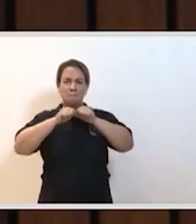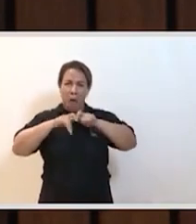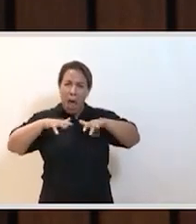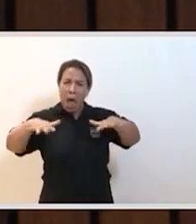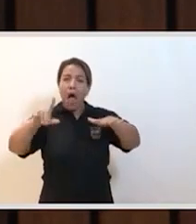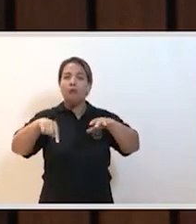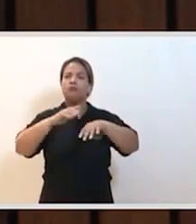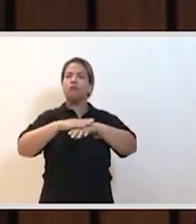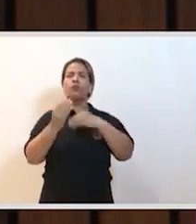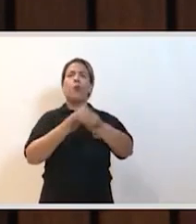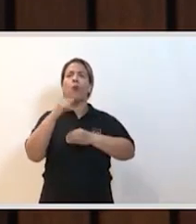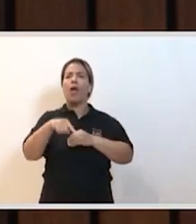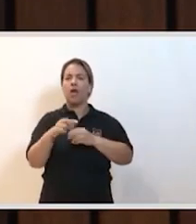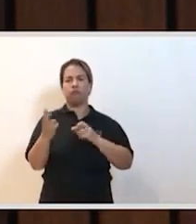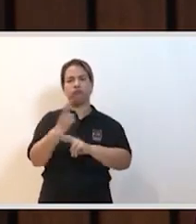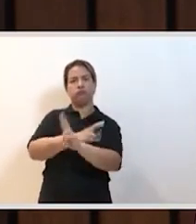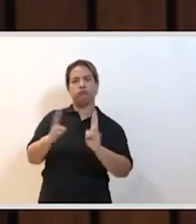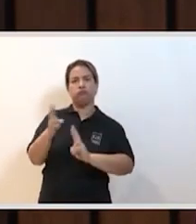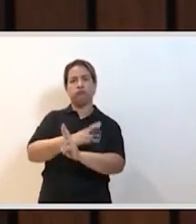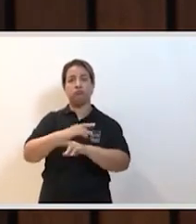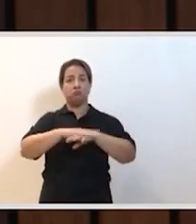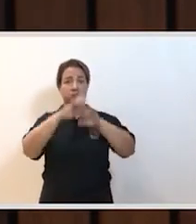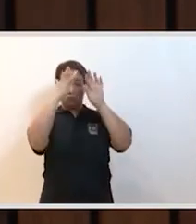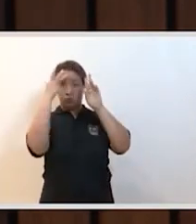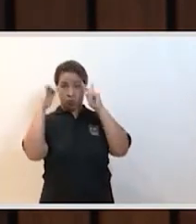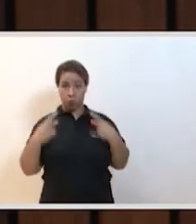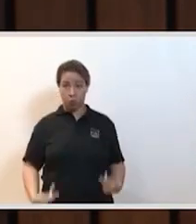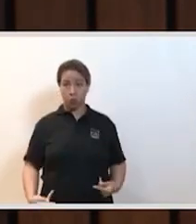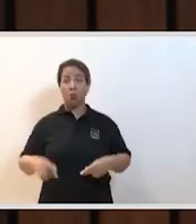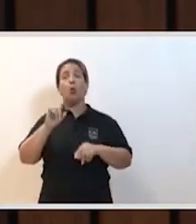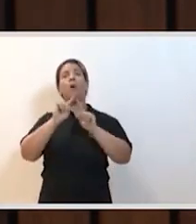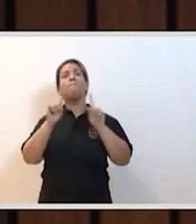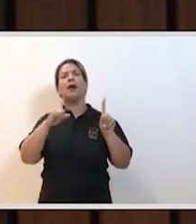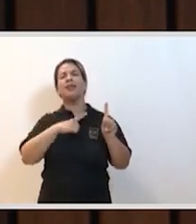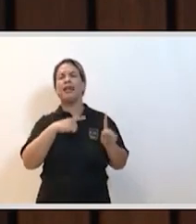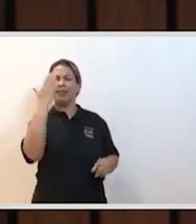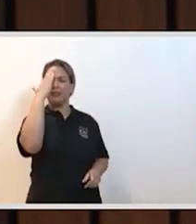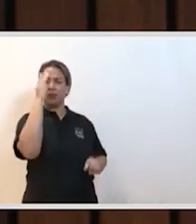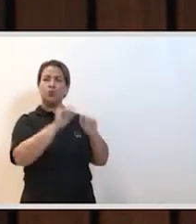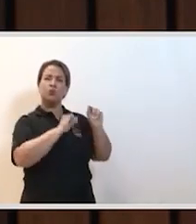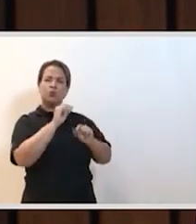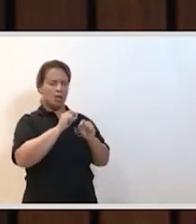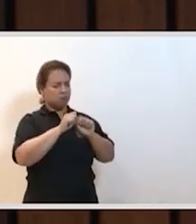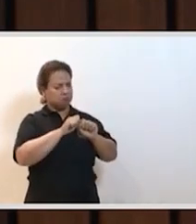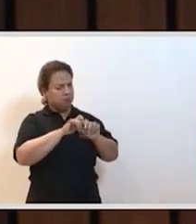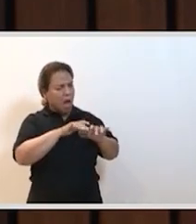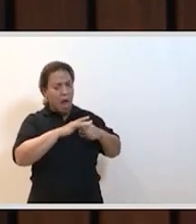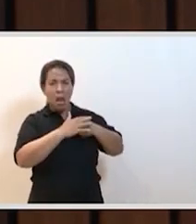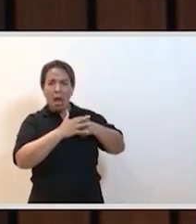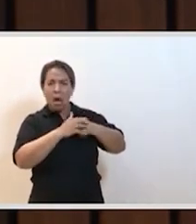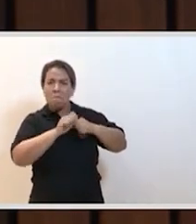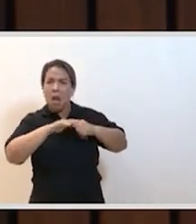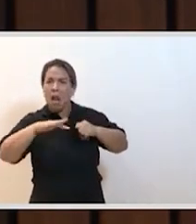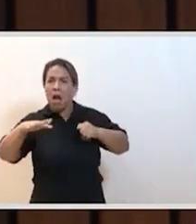aspectos relacionados às relações entre os seres humanos, e isso se traduz, no momento da epidemia, de uma forma um